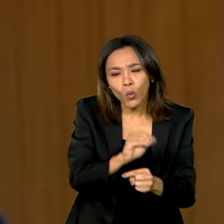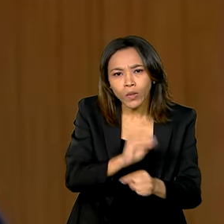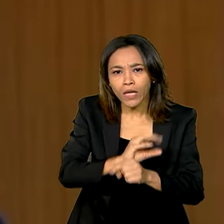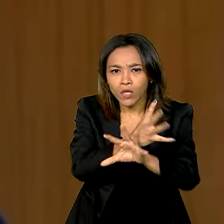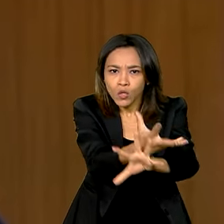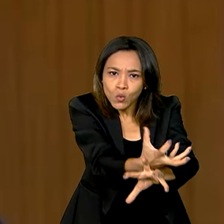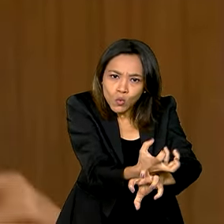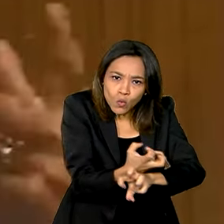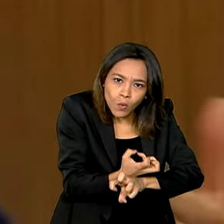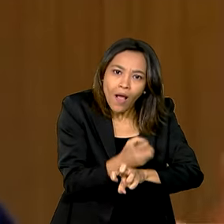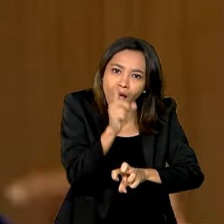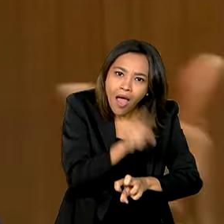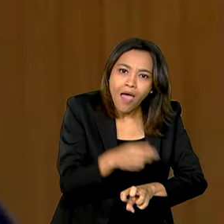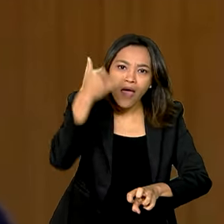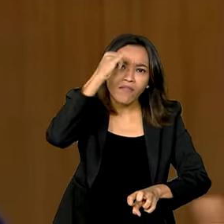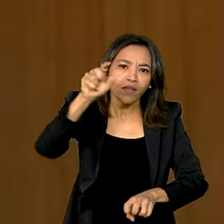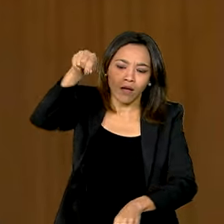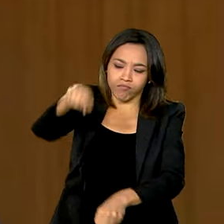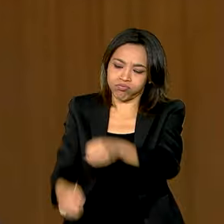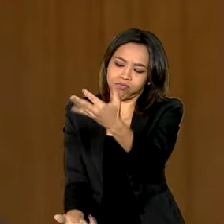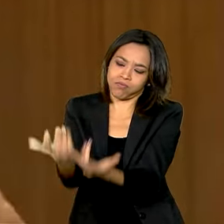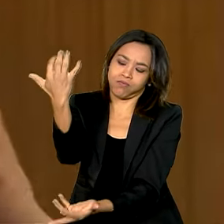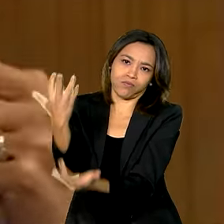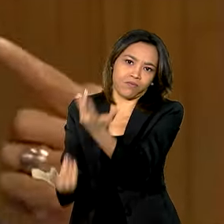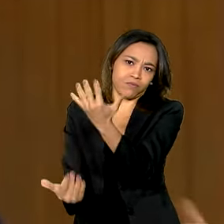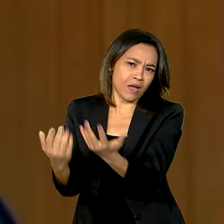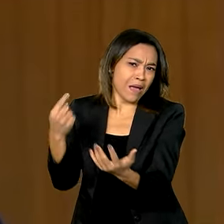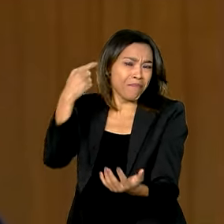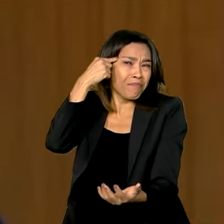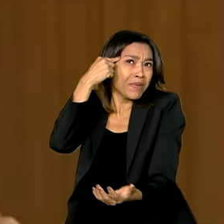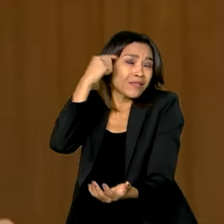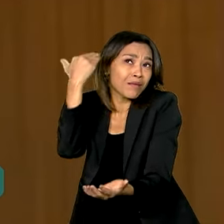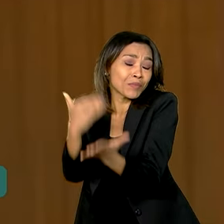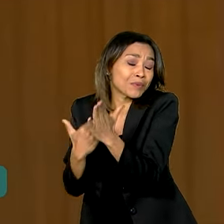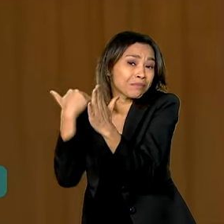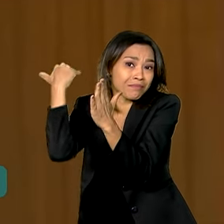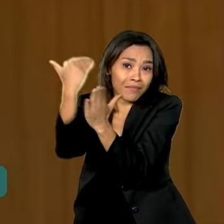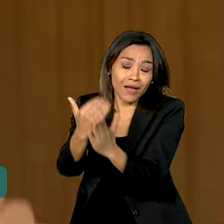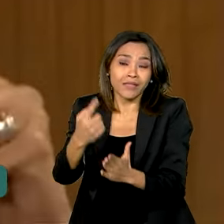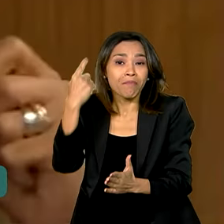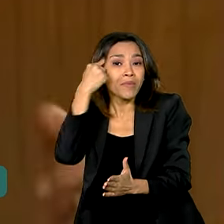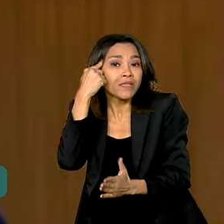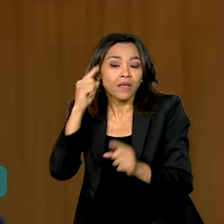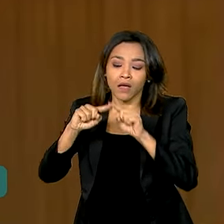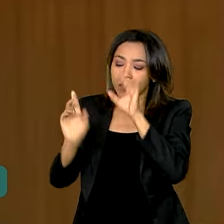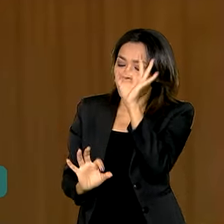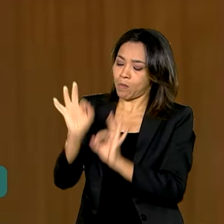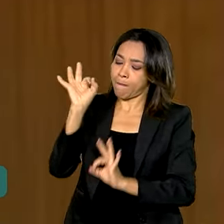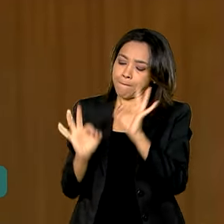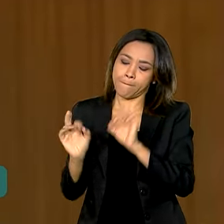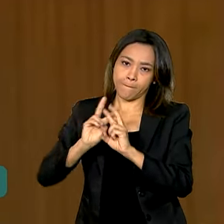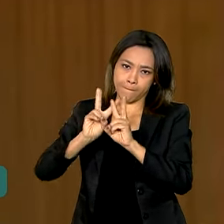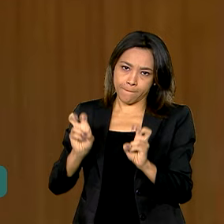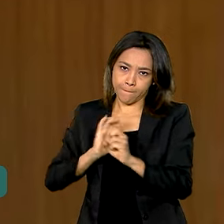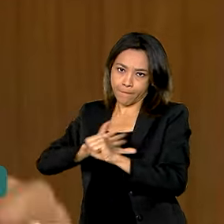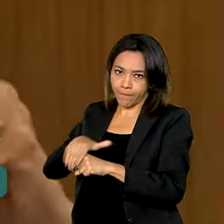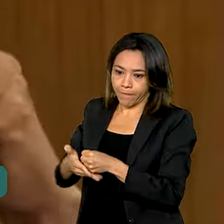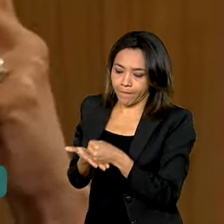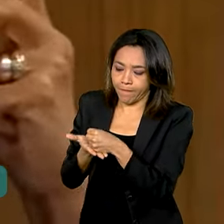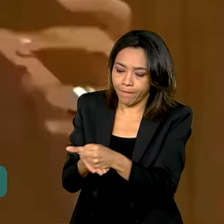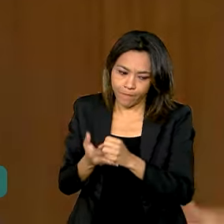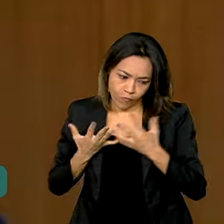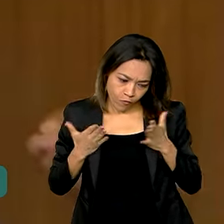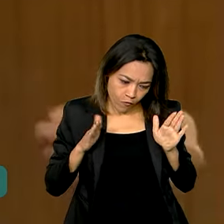desmatamento, mas é além. É pensar num plano de desenvolvimento sustentável para a Caatinga.